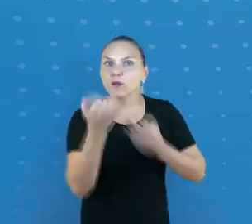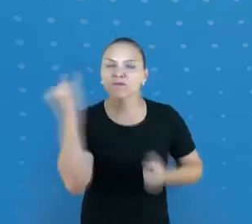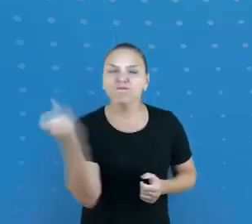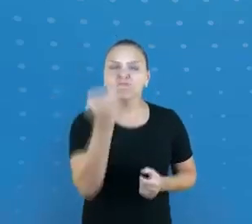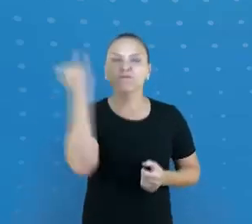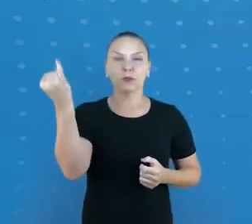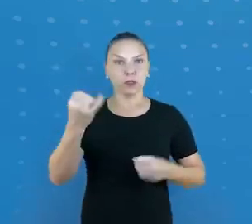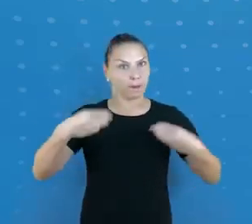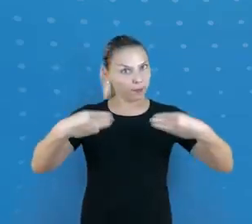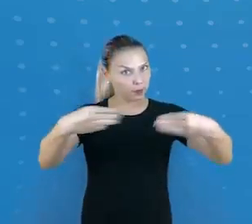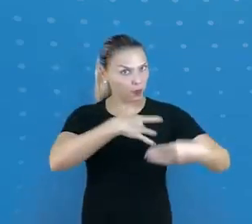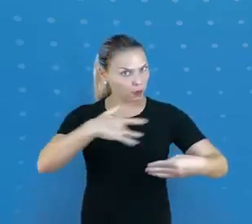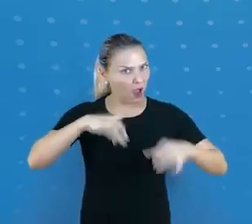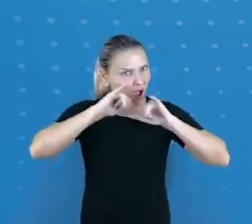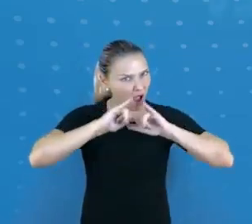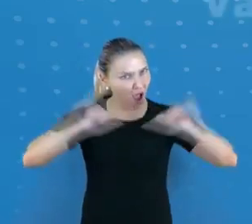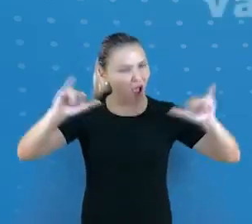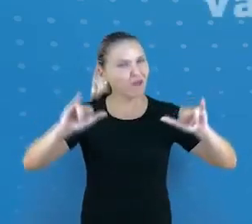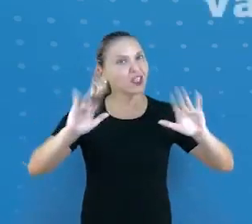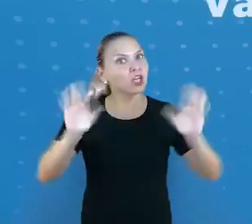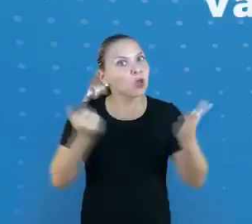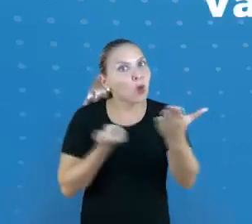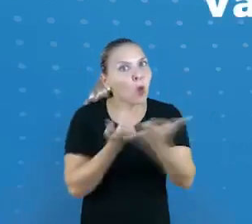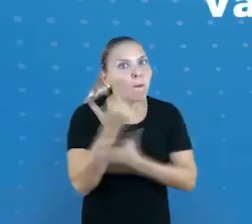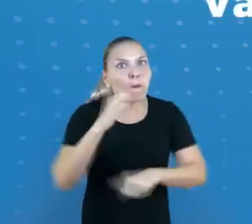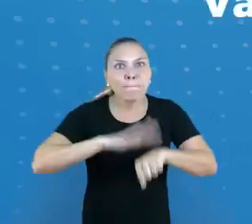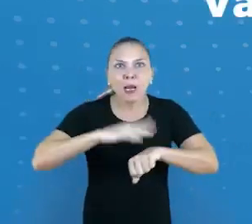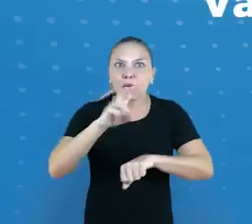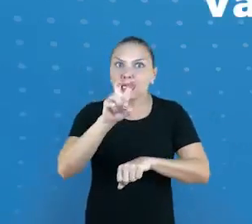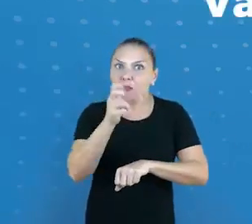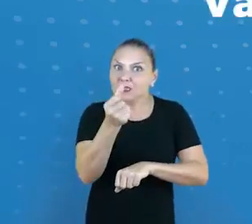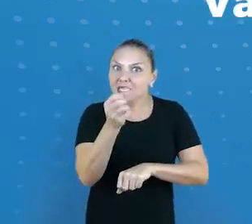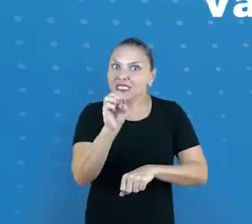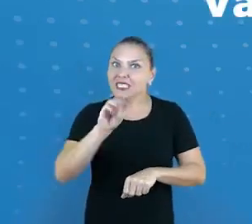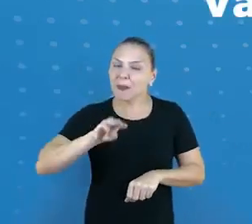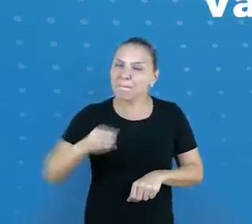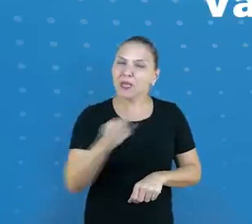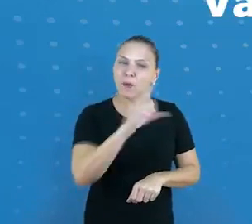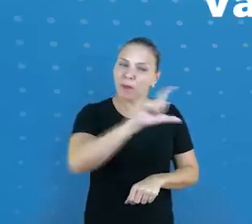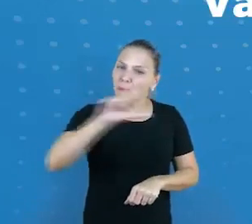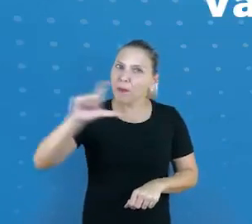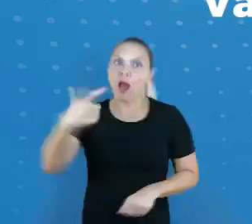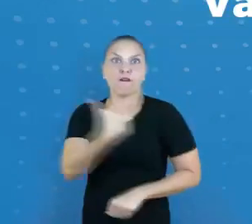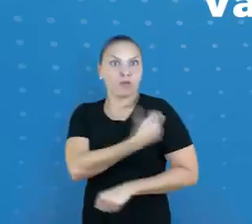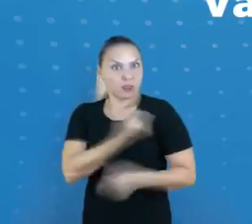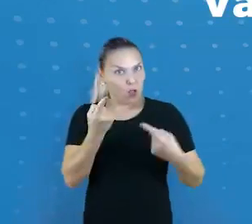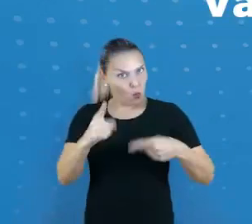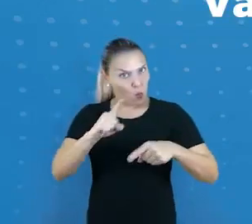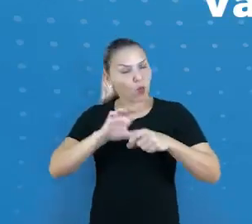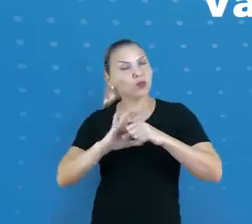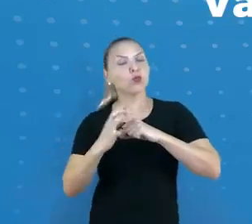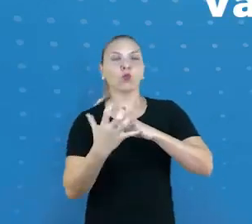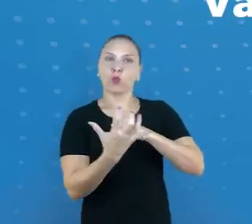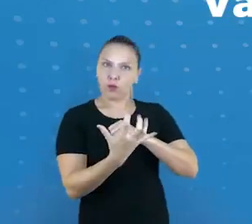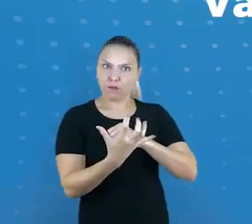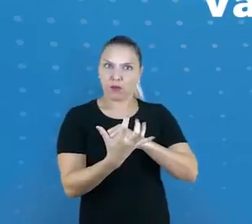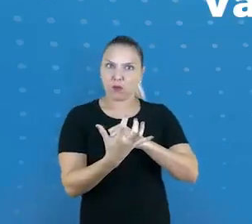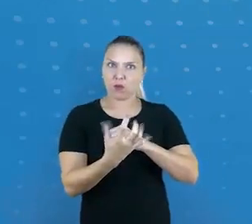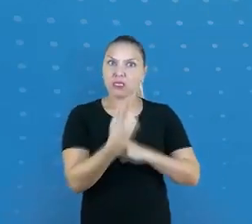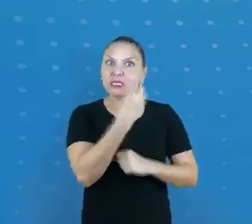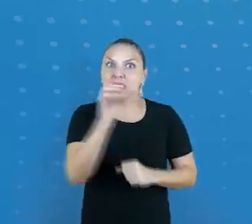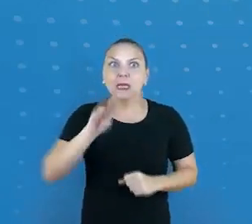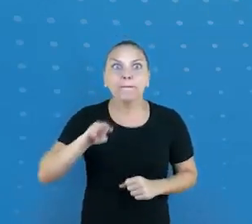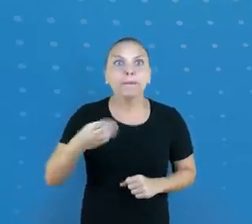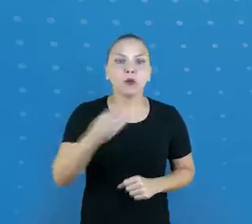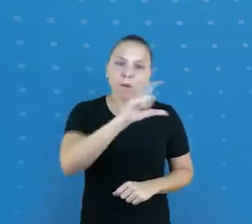Informação importante. O Ministério da Saúde informa que já foram compradas mais de 560 milhões de doses da vacina contra a Covid-19.